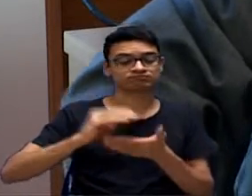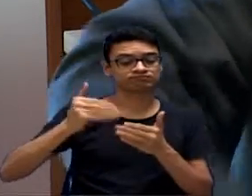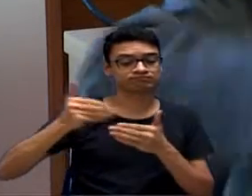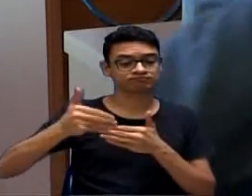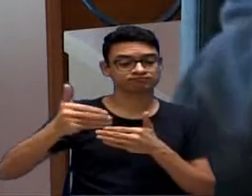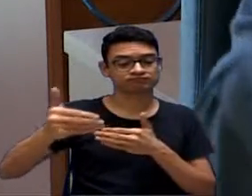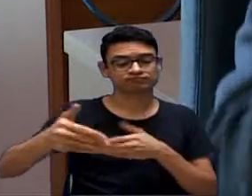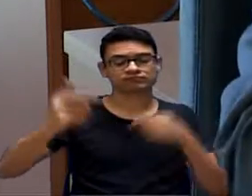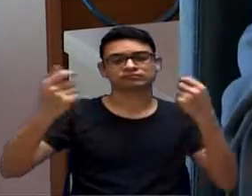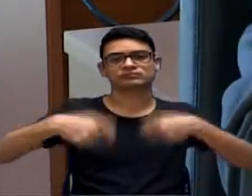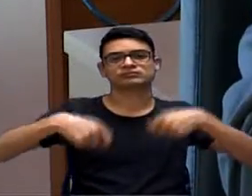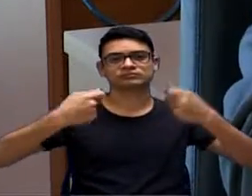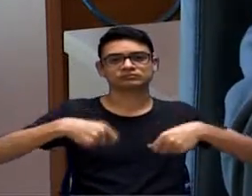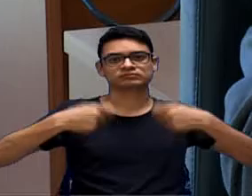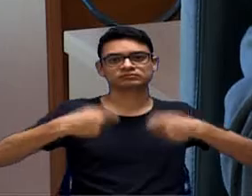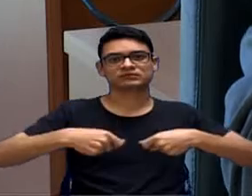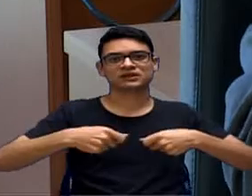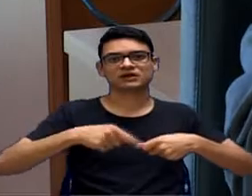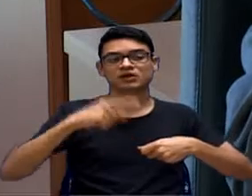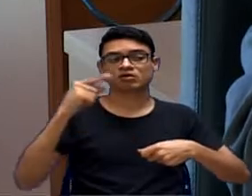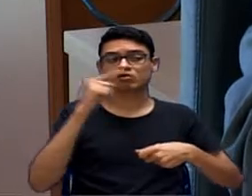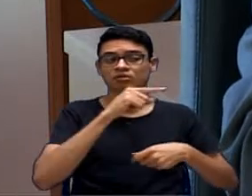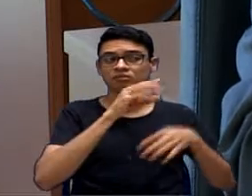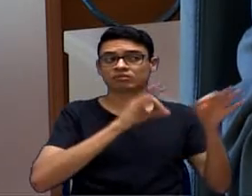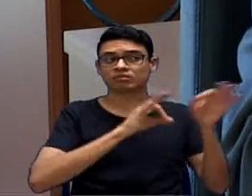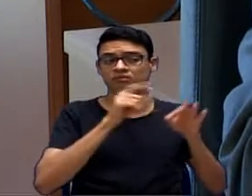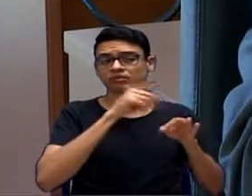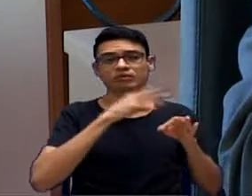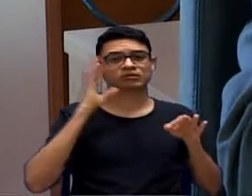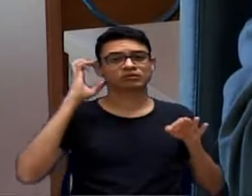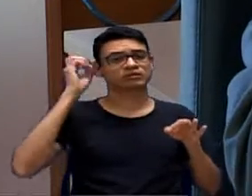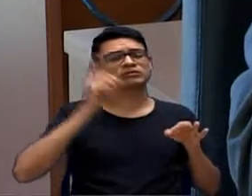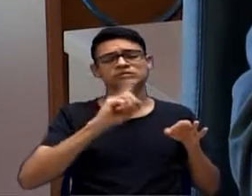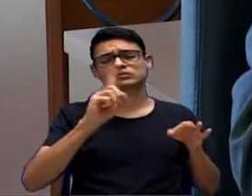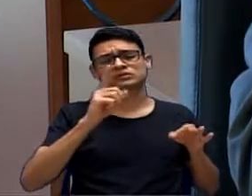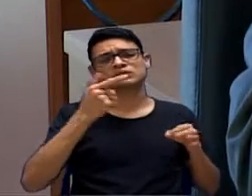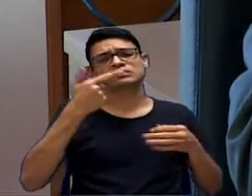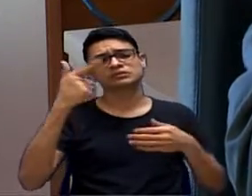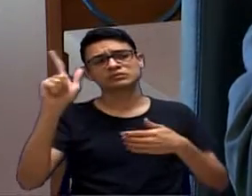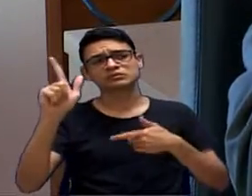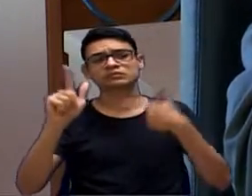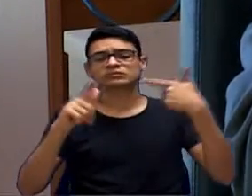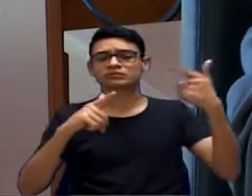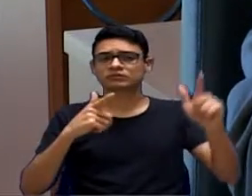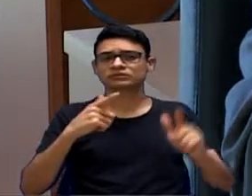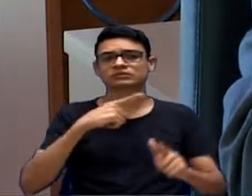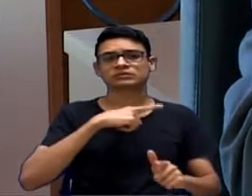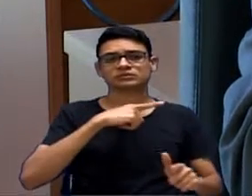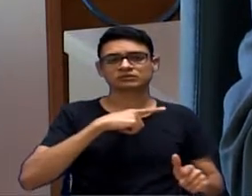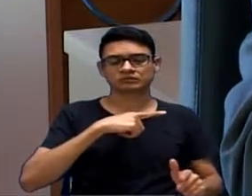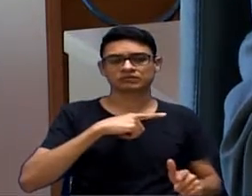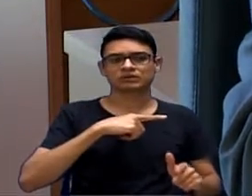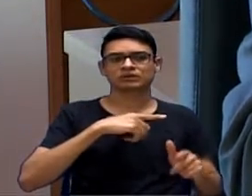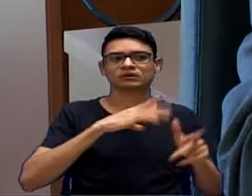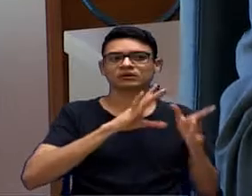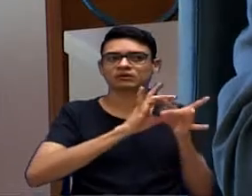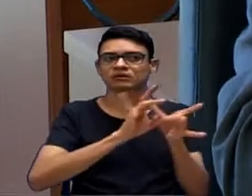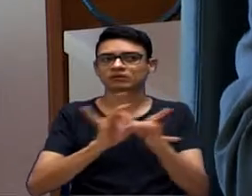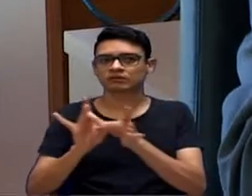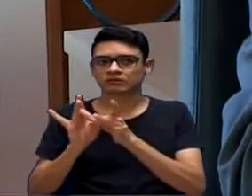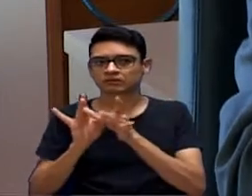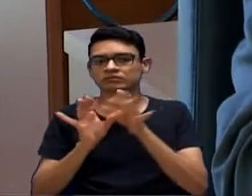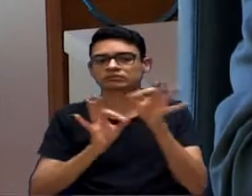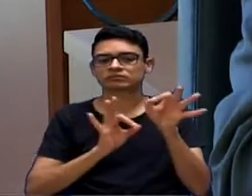E não é só para o projeto dela, senhor presidente. Tem outros projetos que foram apresentados que disciplinam, inclusive, a imunização de outras categorias